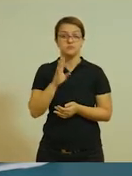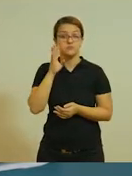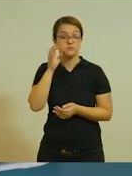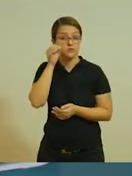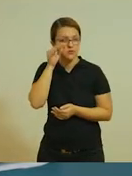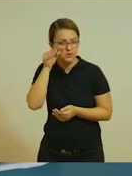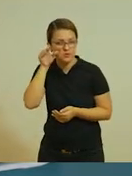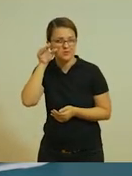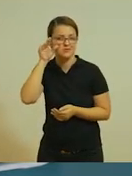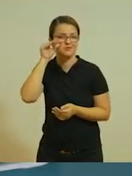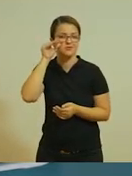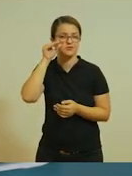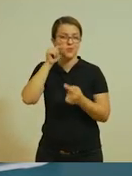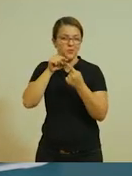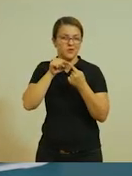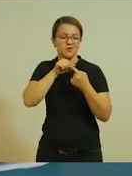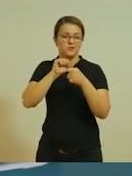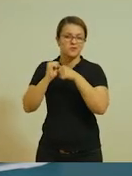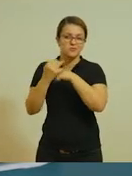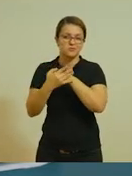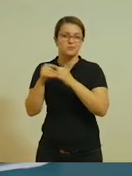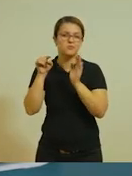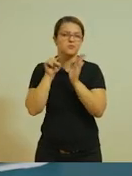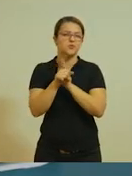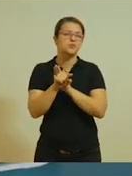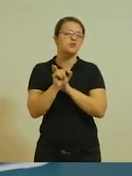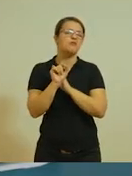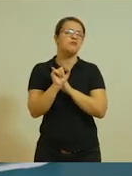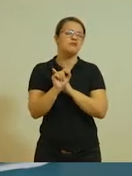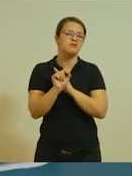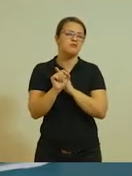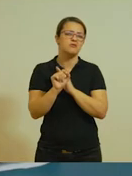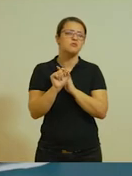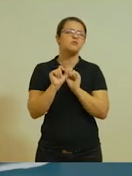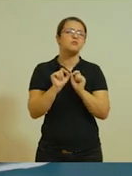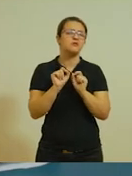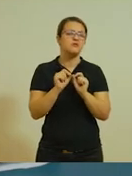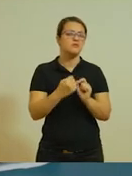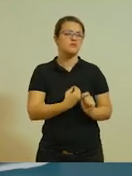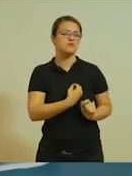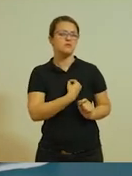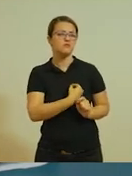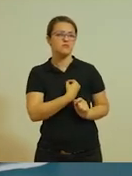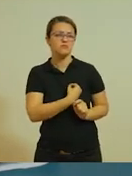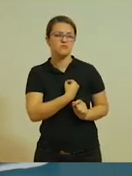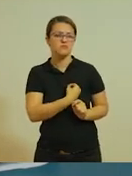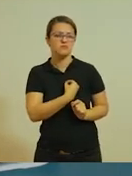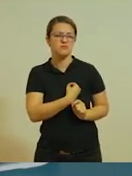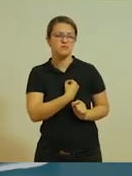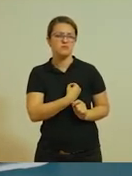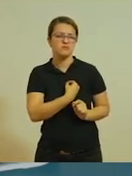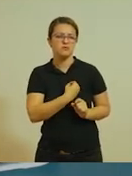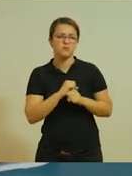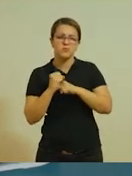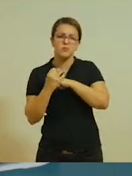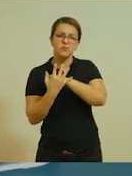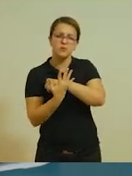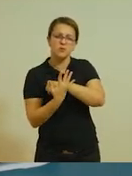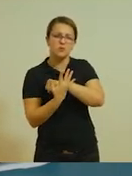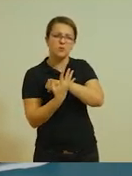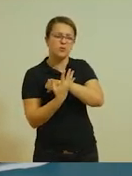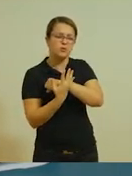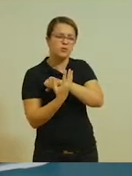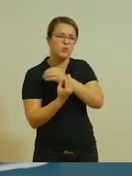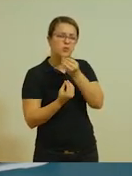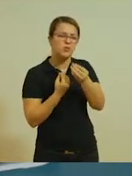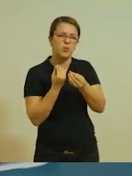inserir o tema do coronavírus, perguntando, por exemplo, o que mudou na rotina desse motorista devido à pandemia, como são os